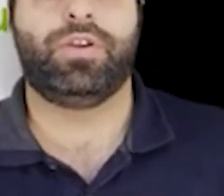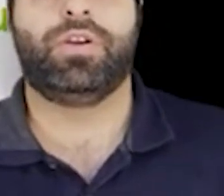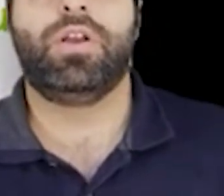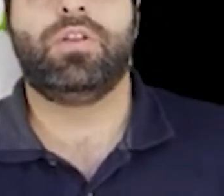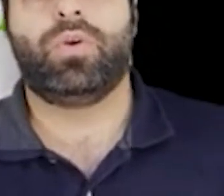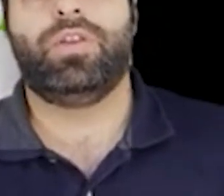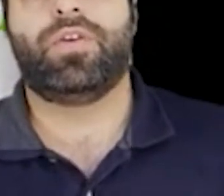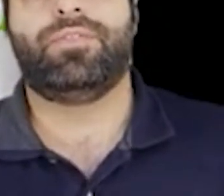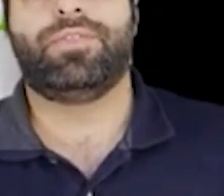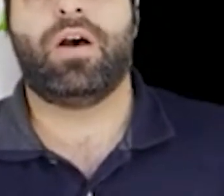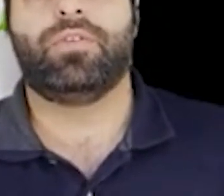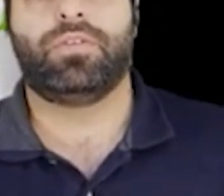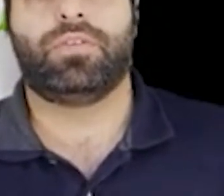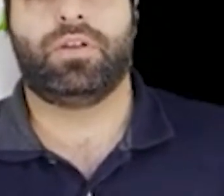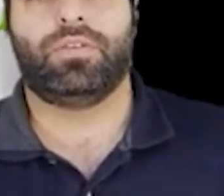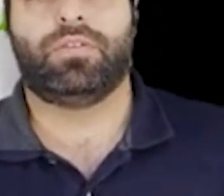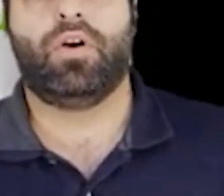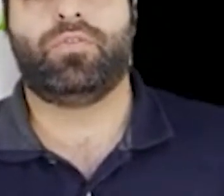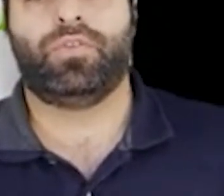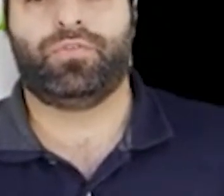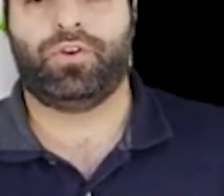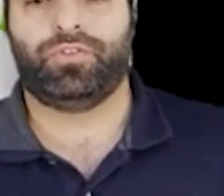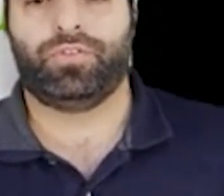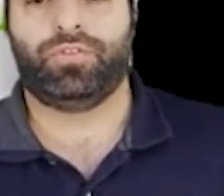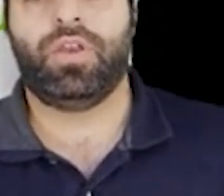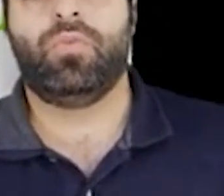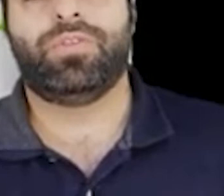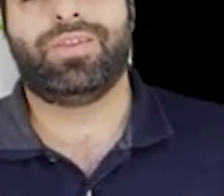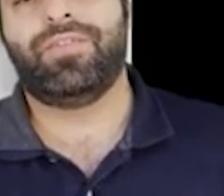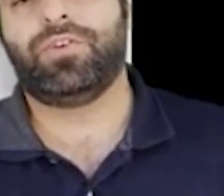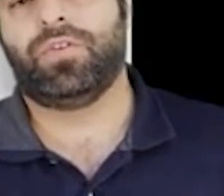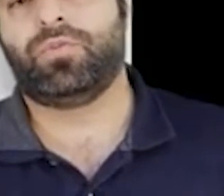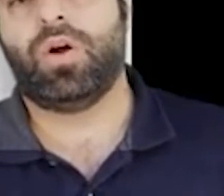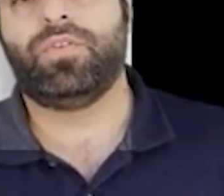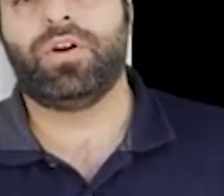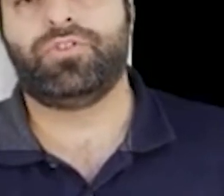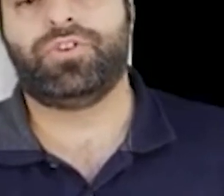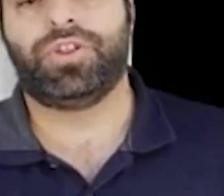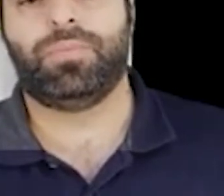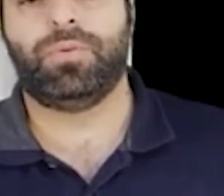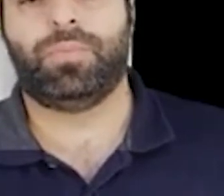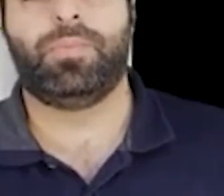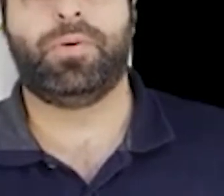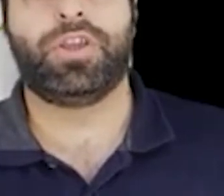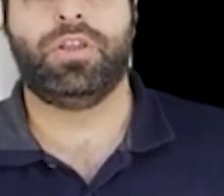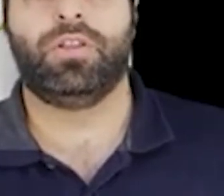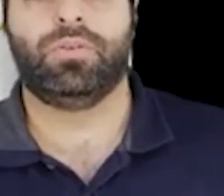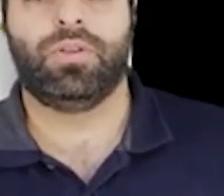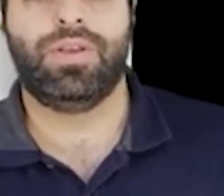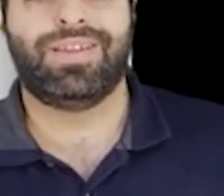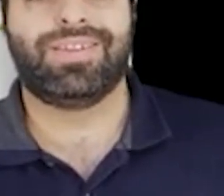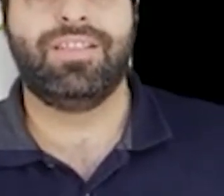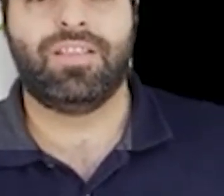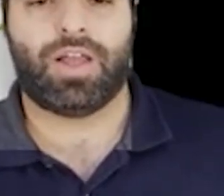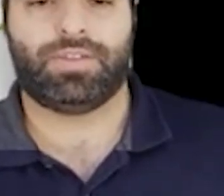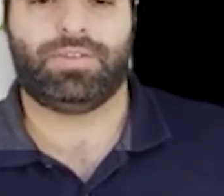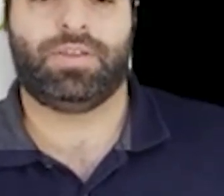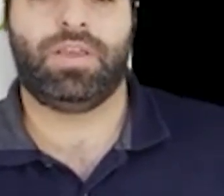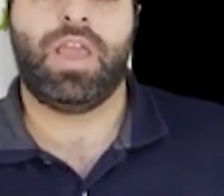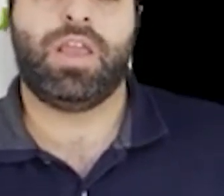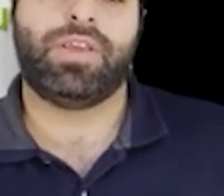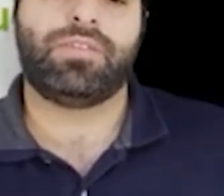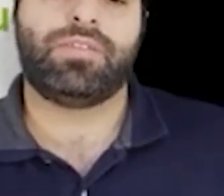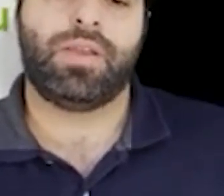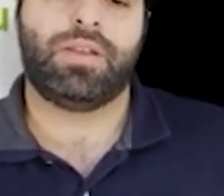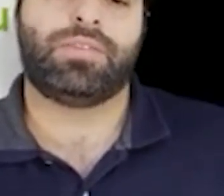serviços não vão contribuir para o aumento das mudanças climáticas. Todo o Brasil, no Brasil, nós importamos todos os anos 25